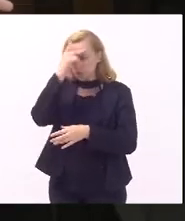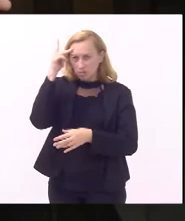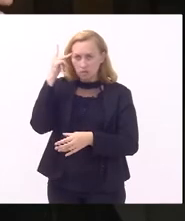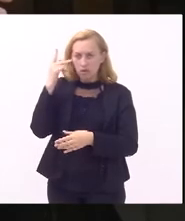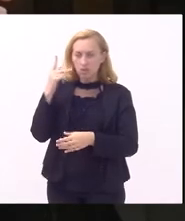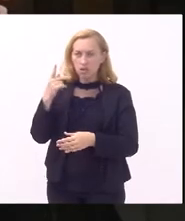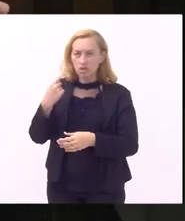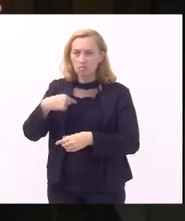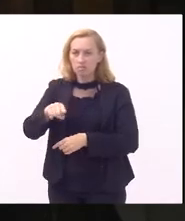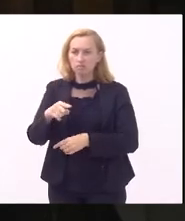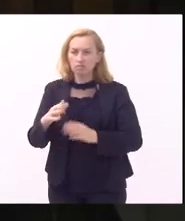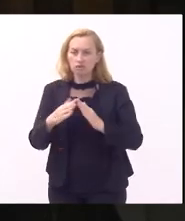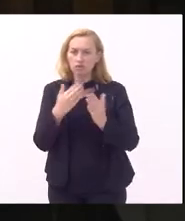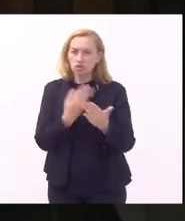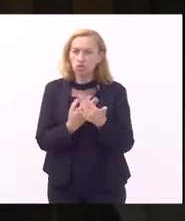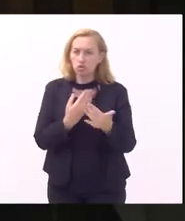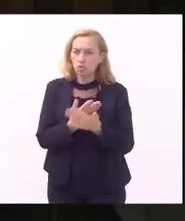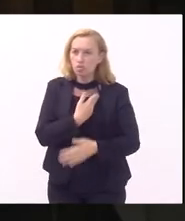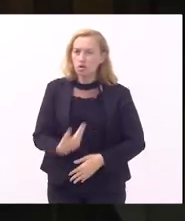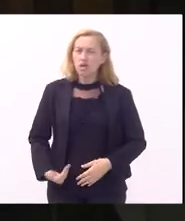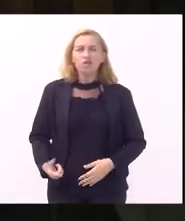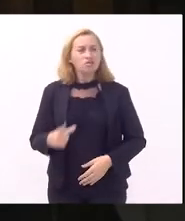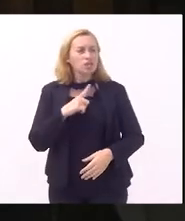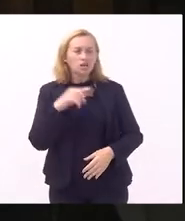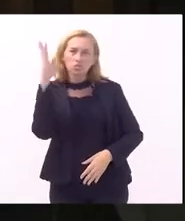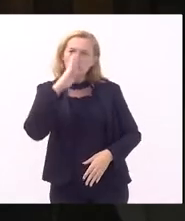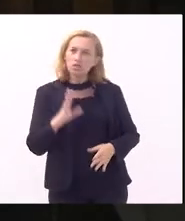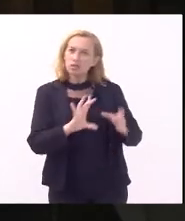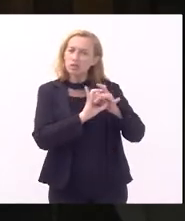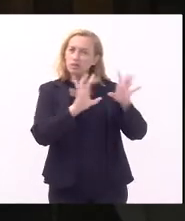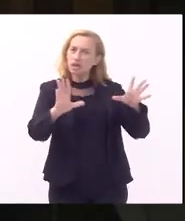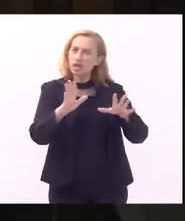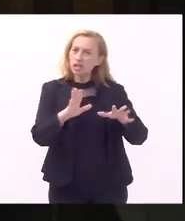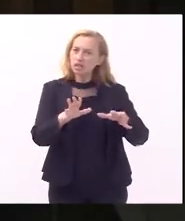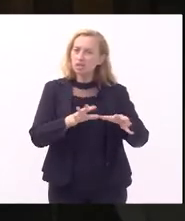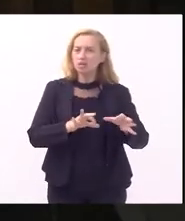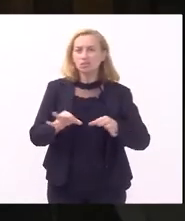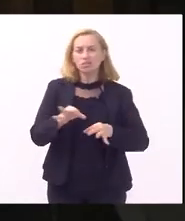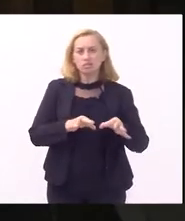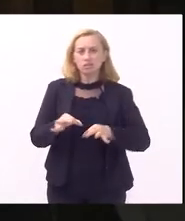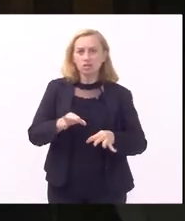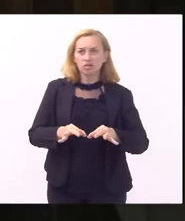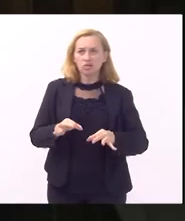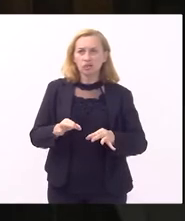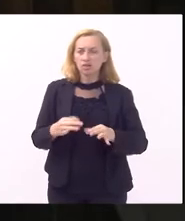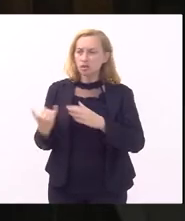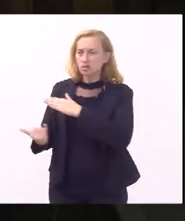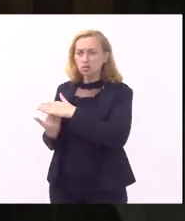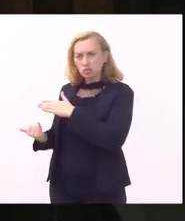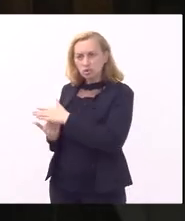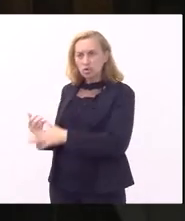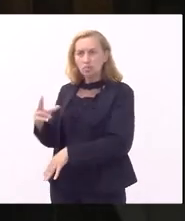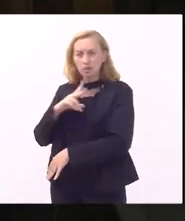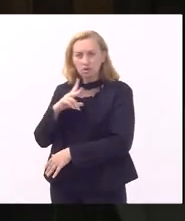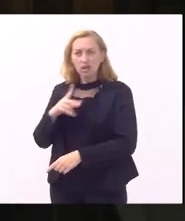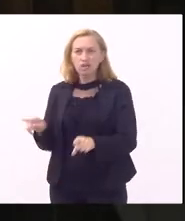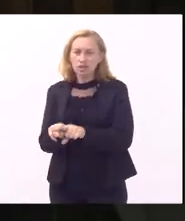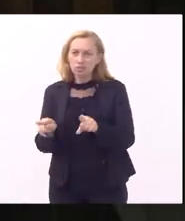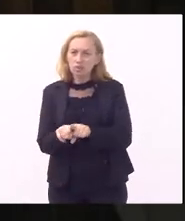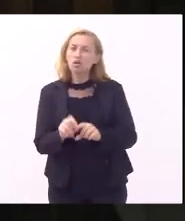a gente tem no Brasil liberdade de organização educacional nas instituições privadas que podem ter